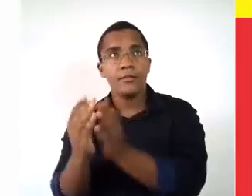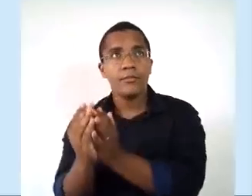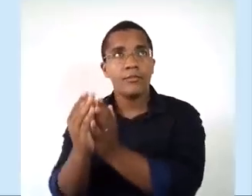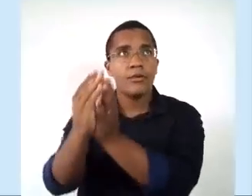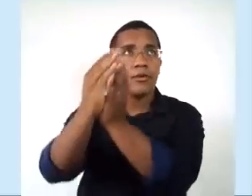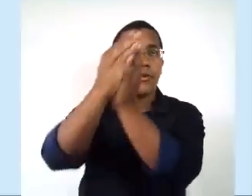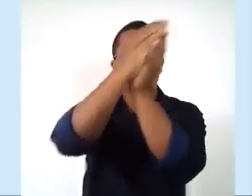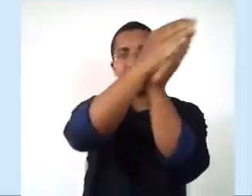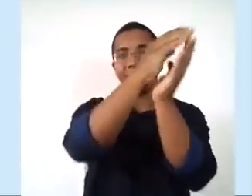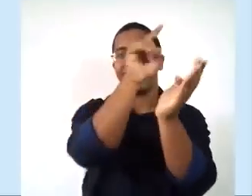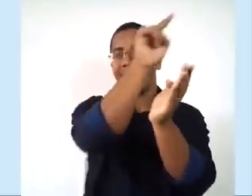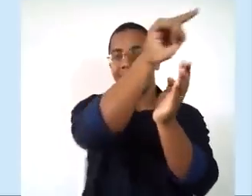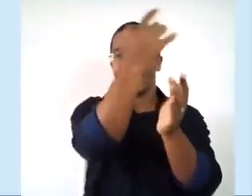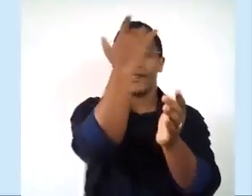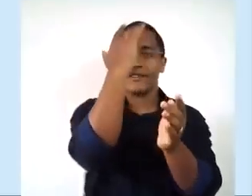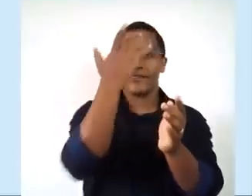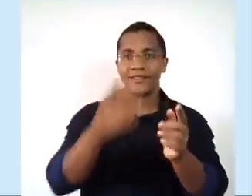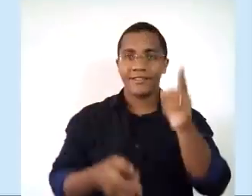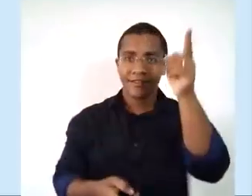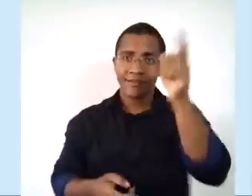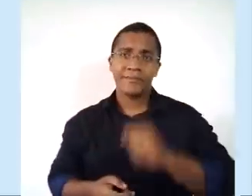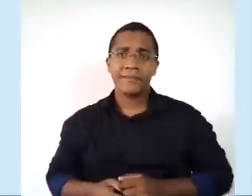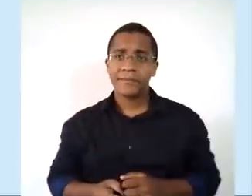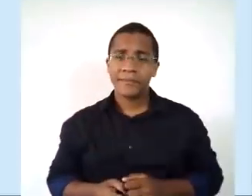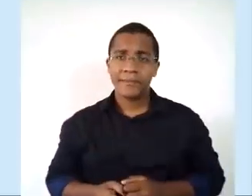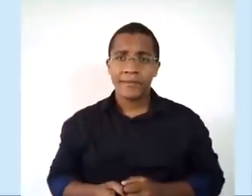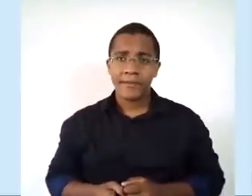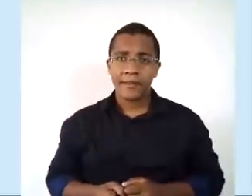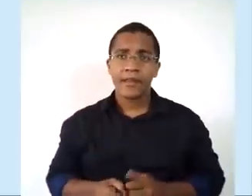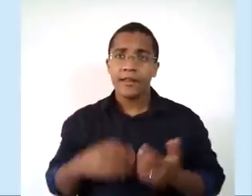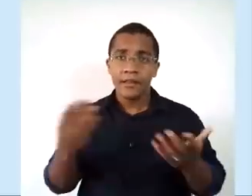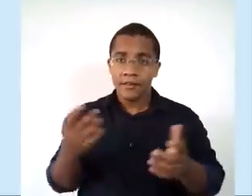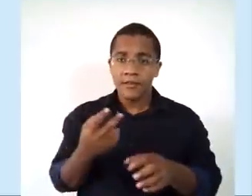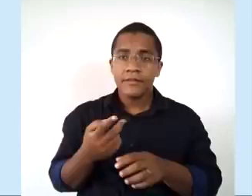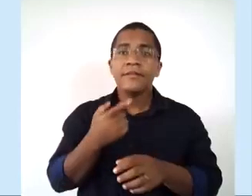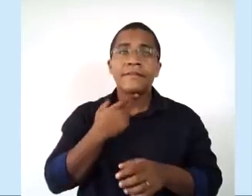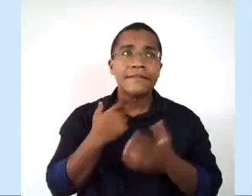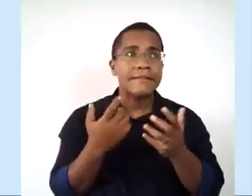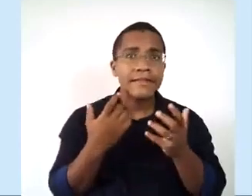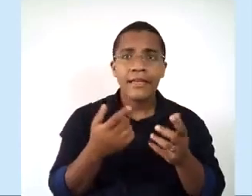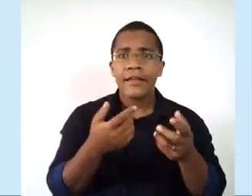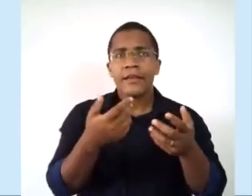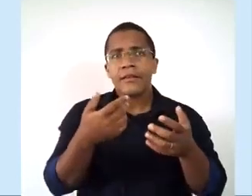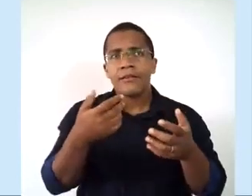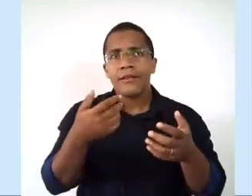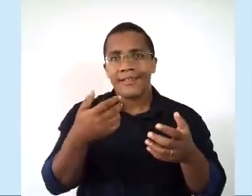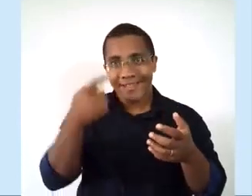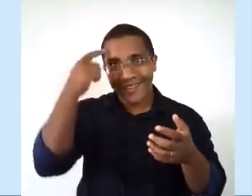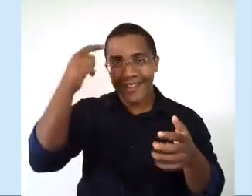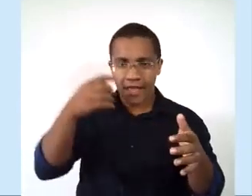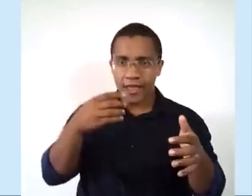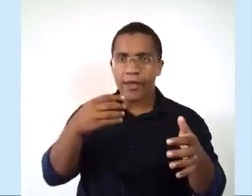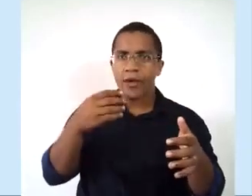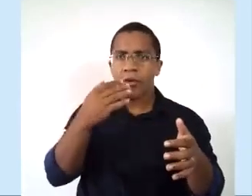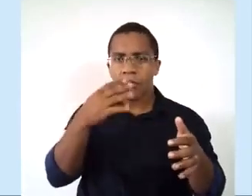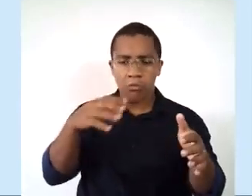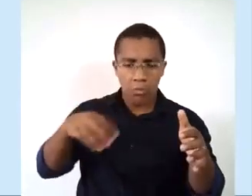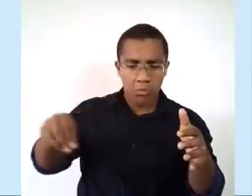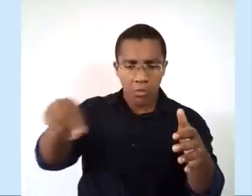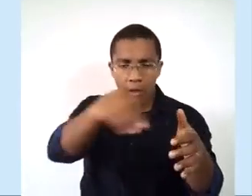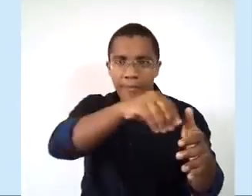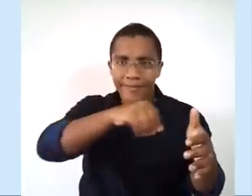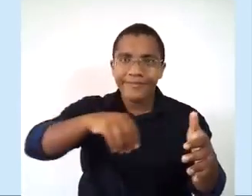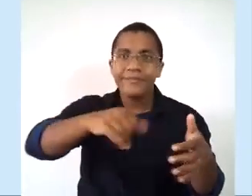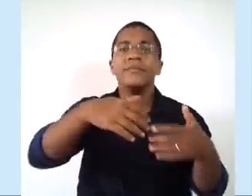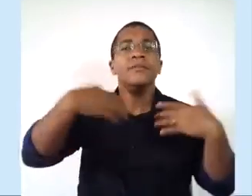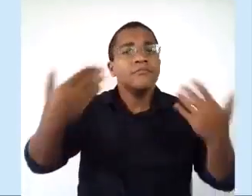Ok? Então, esse processo de busca por especiarias, para se inserir no capitalismo comercial que estava iniciando, foi o